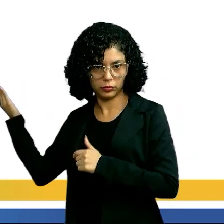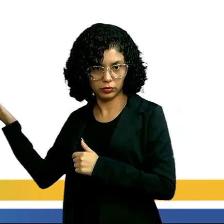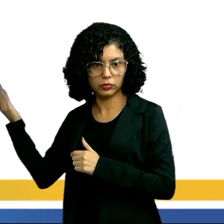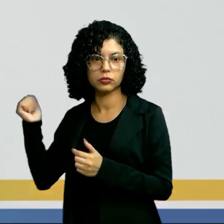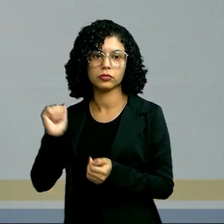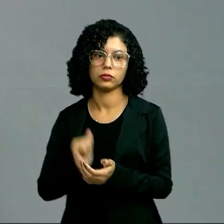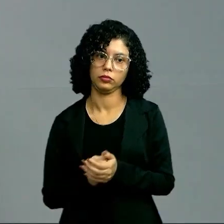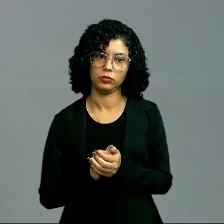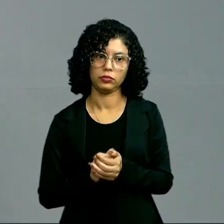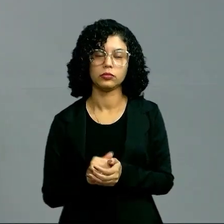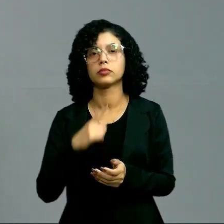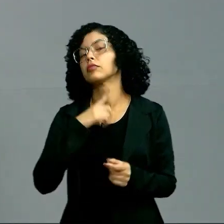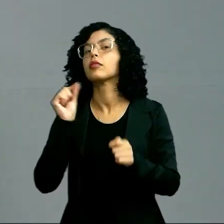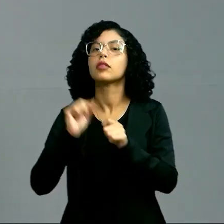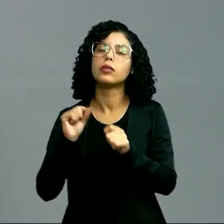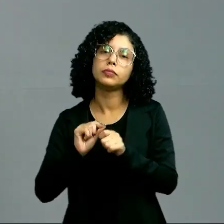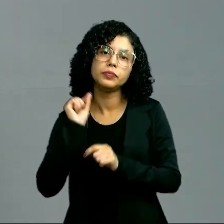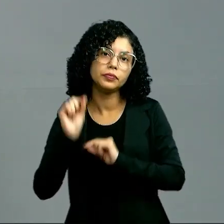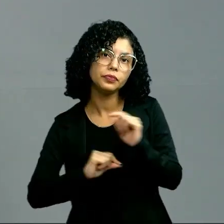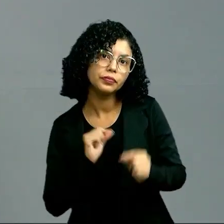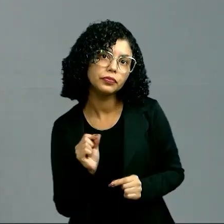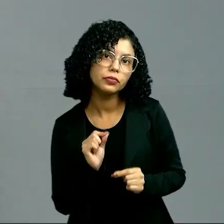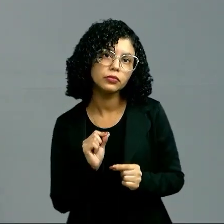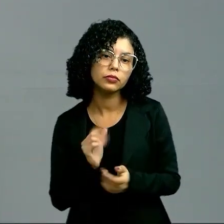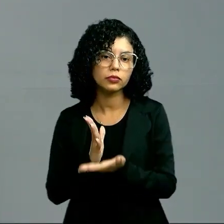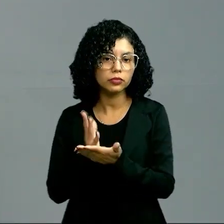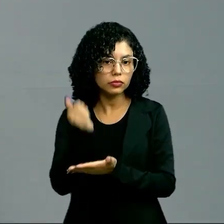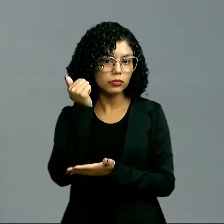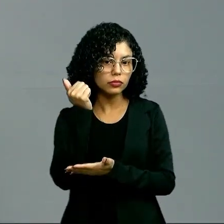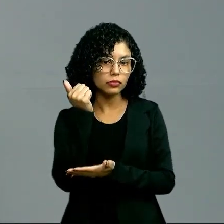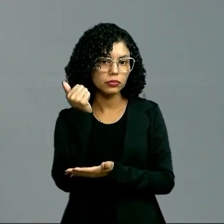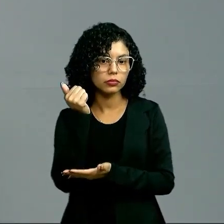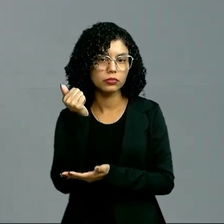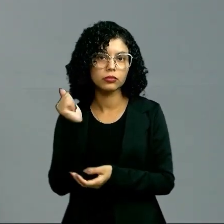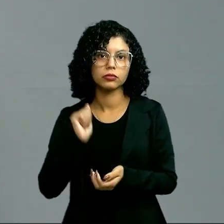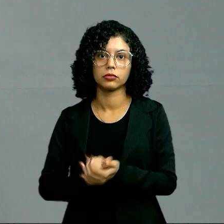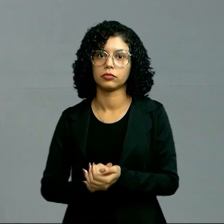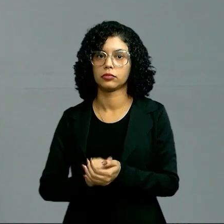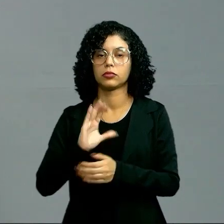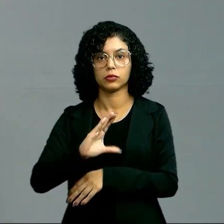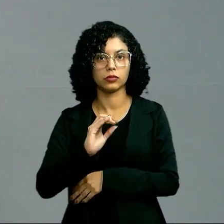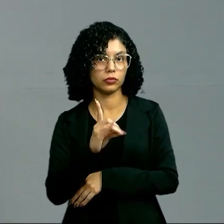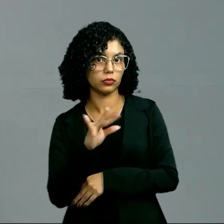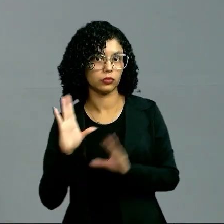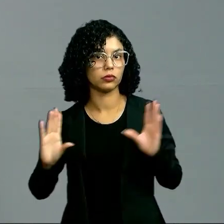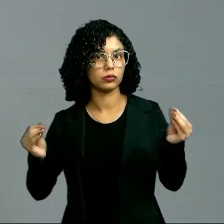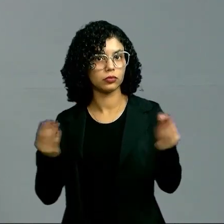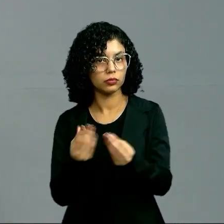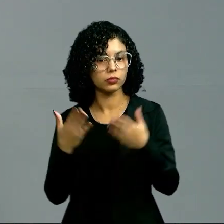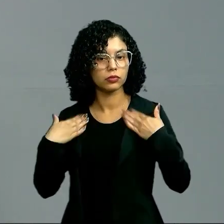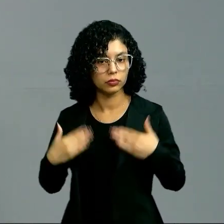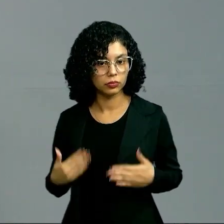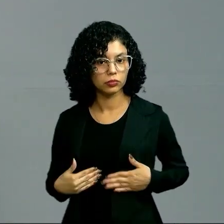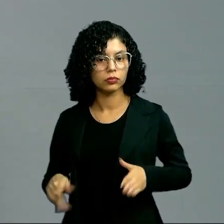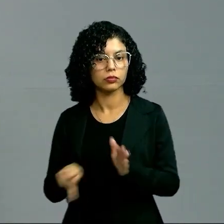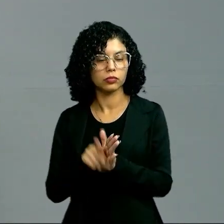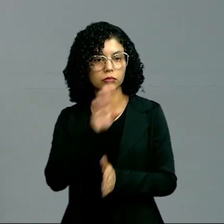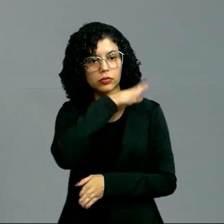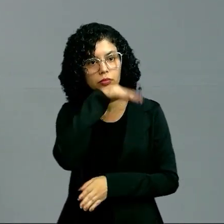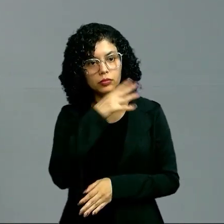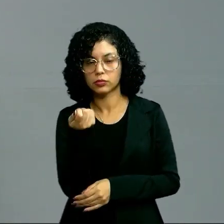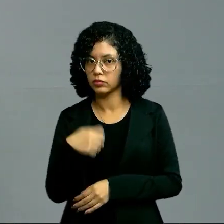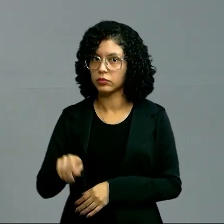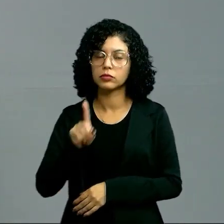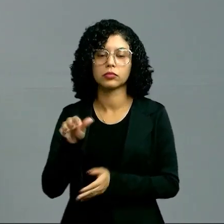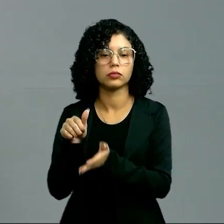malpige. Ele vai fazer a função de que? Ele vai captar esses compostos do corpo desses artrópodes que ele não